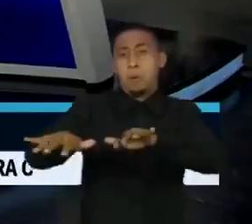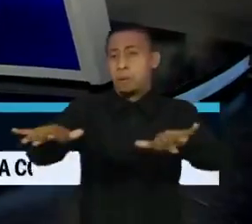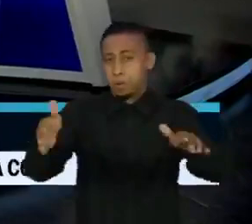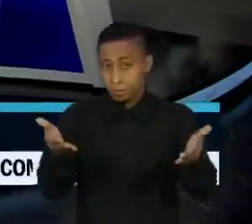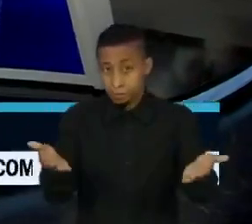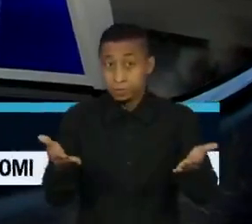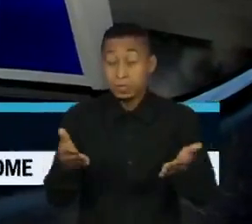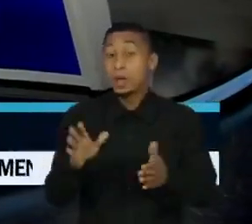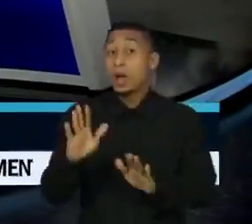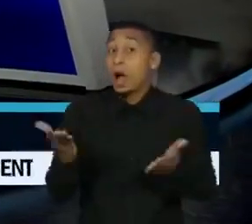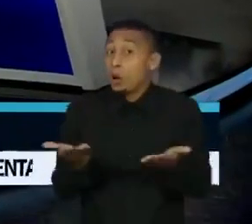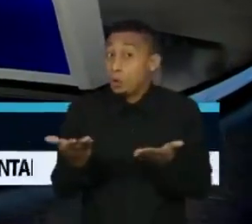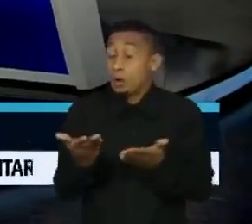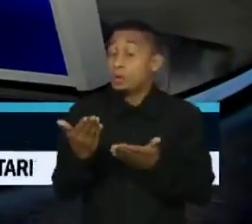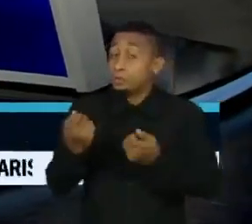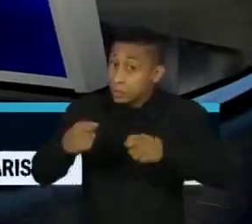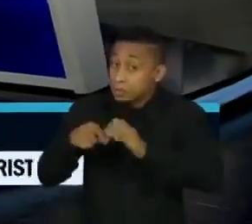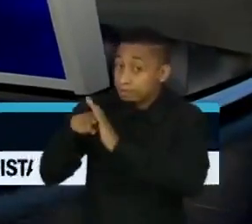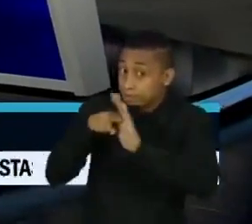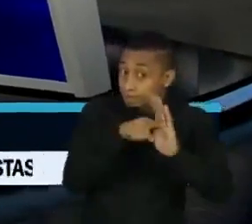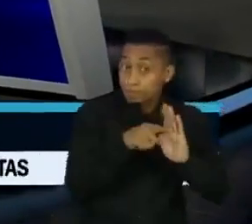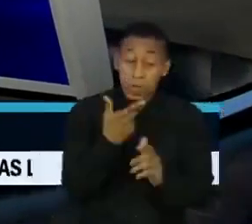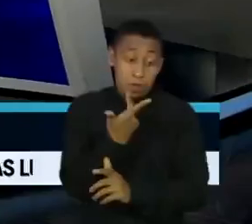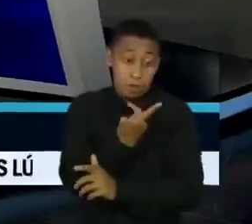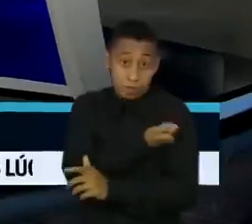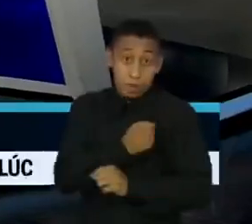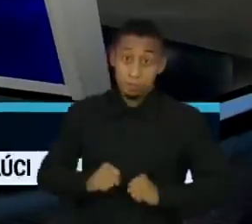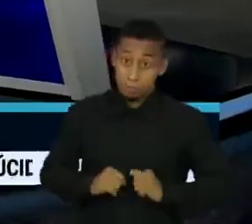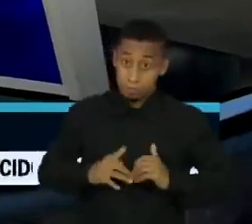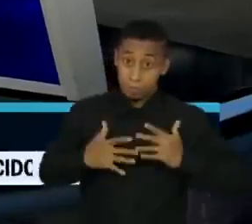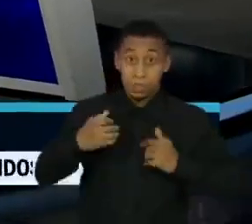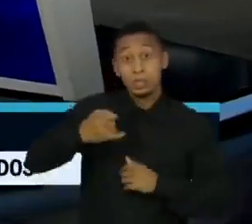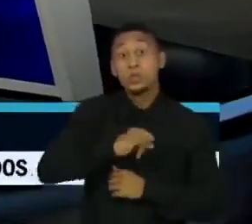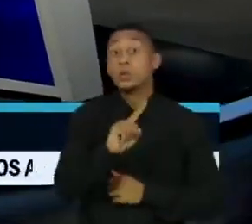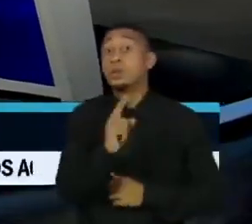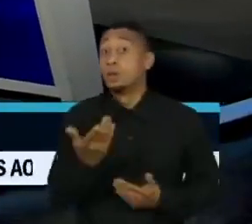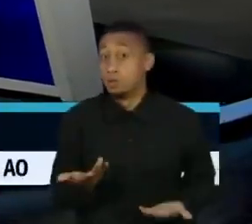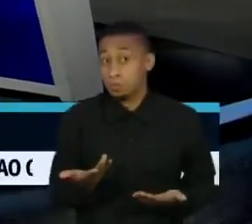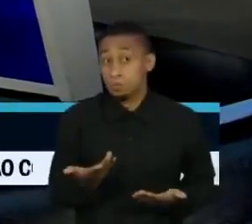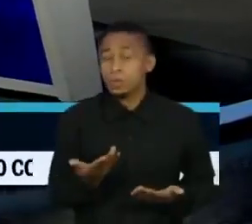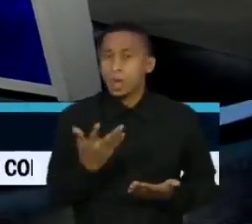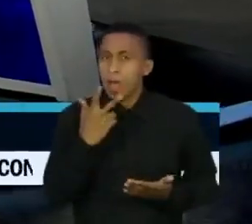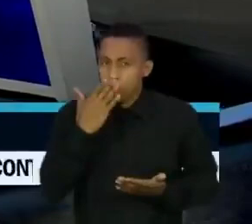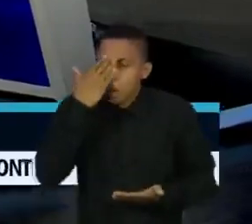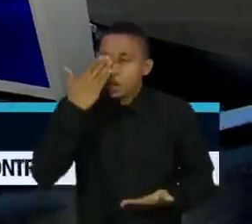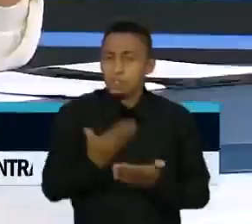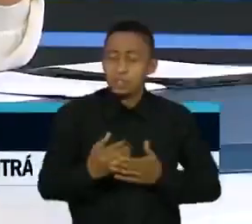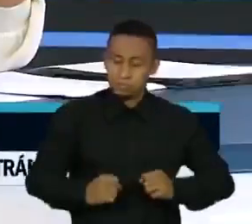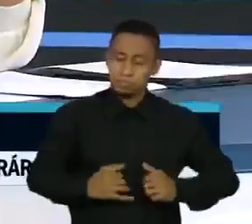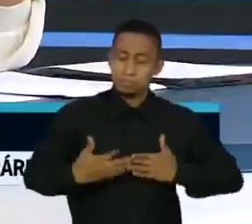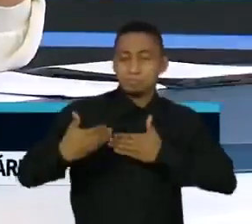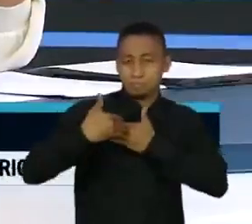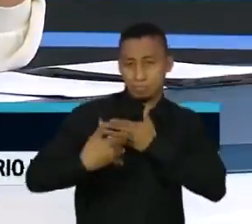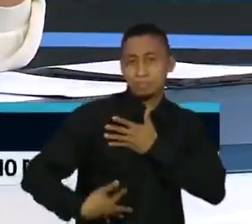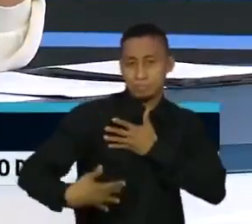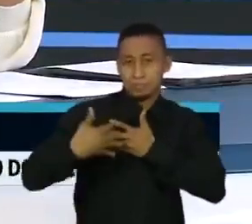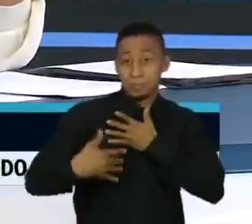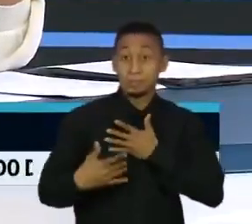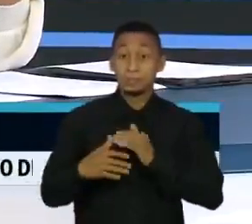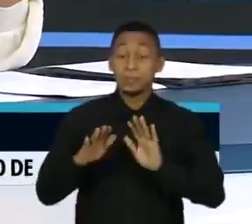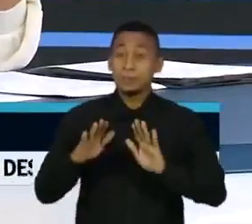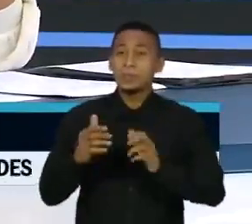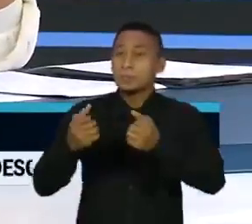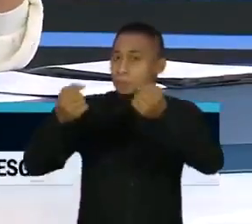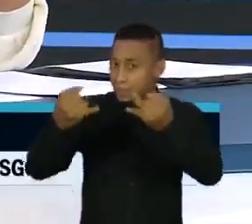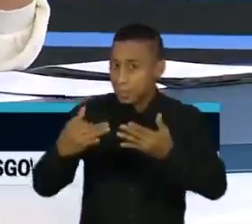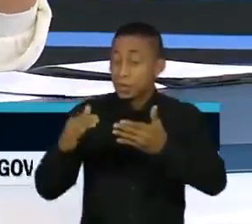saber se as vacinas vão dar conta dessas mutações. Era aí que queria chegar, né? Parece que estão dando conta. Porque dizem que sem isolamento adequado,